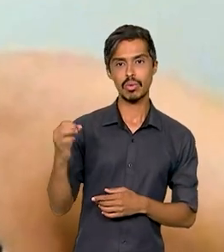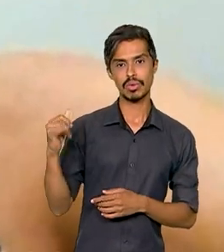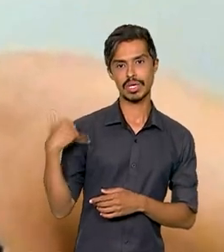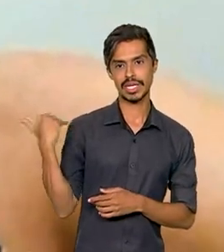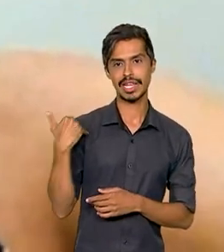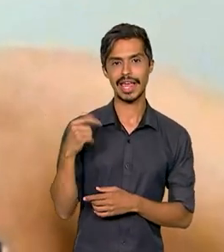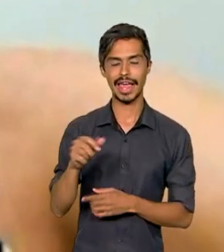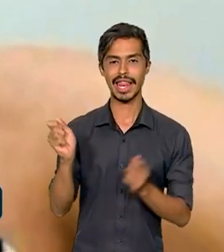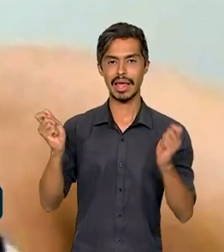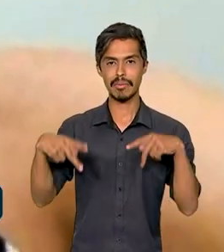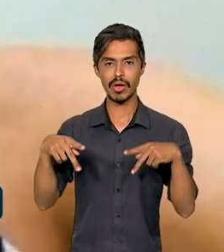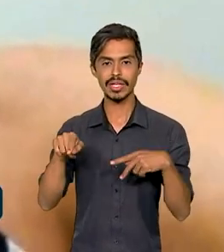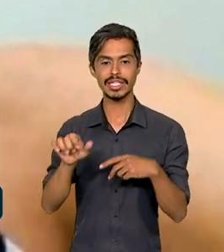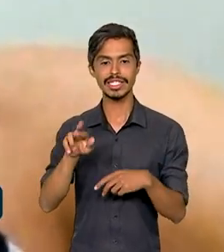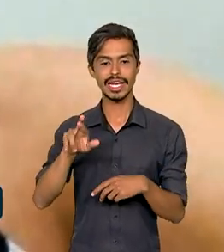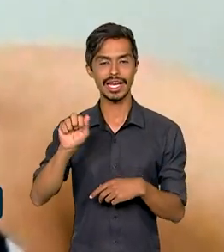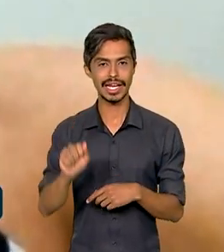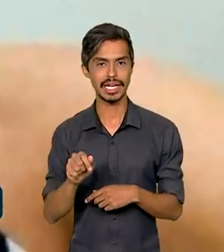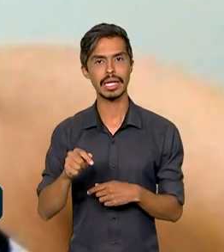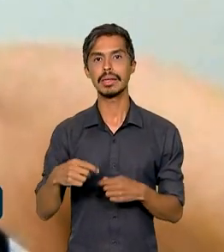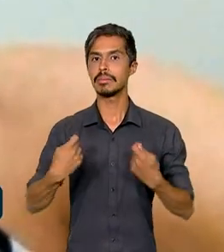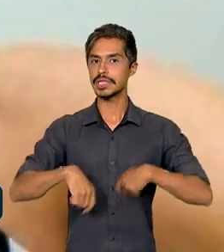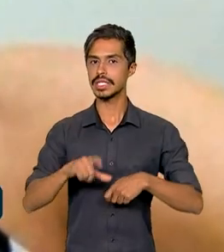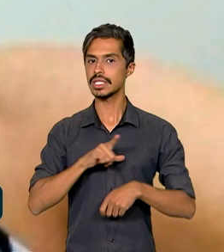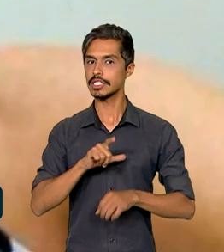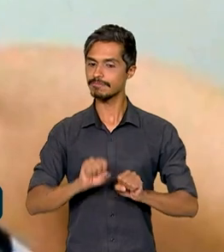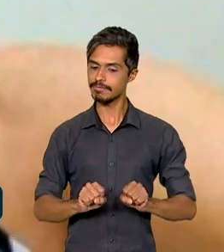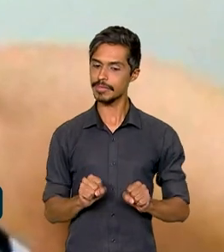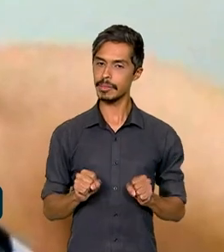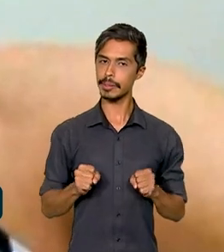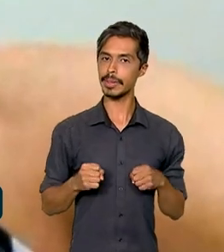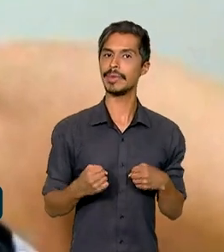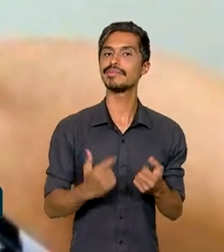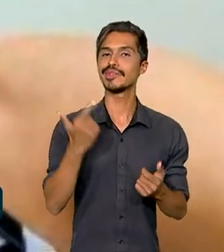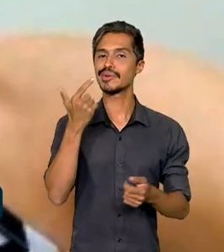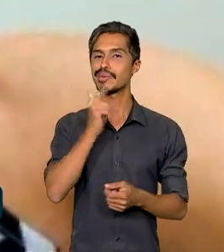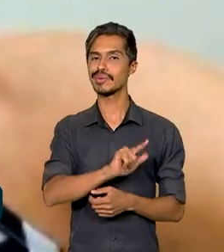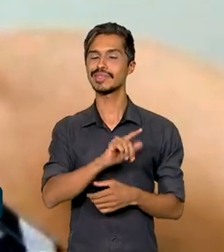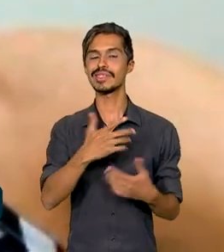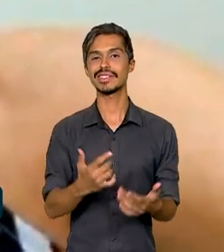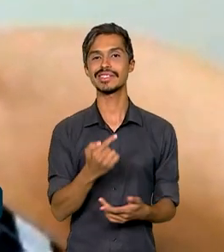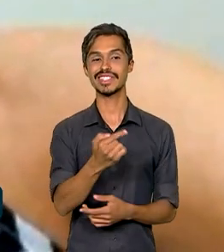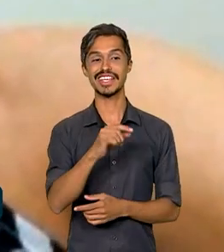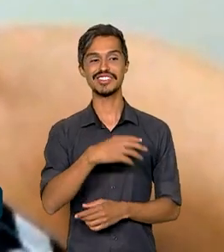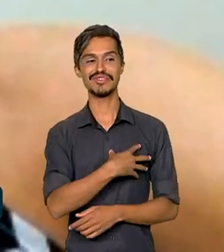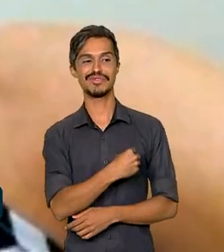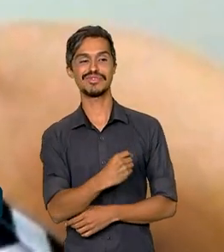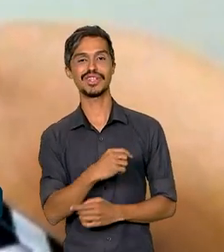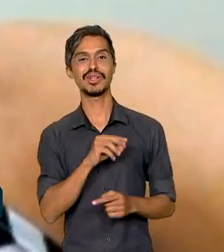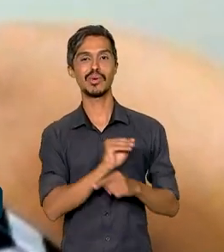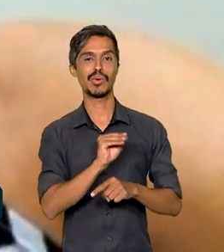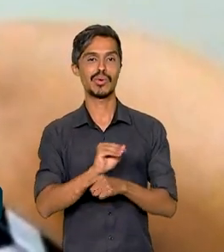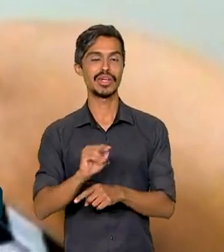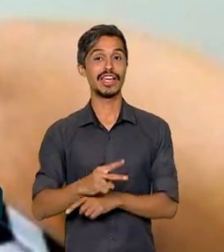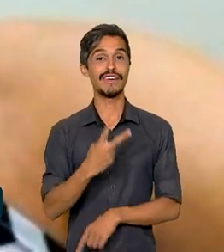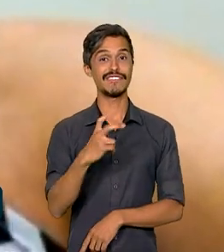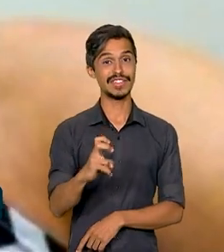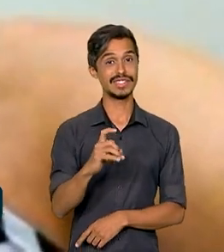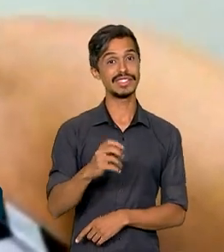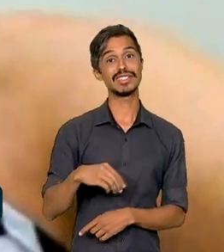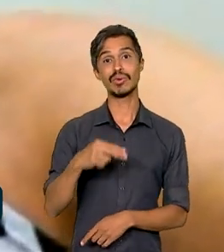aposentada Yara Swide precisa ter muita disposição para dar conta dos sete filhos e 25